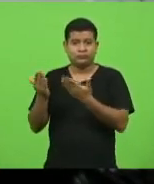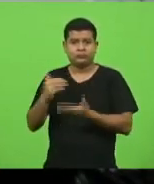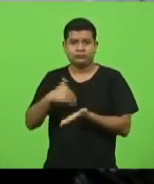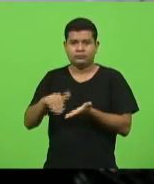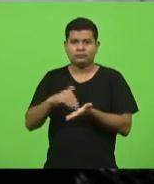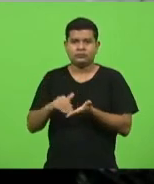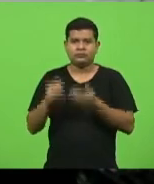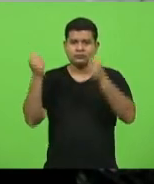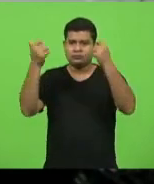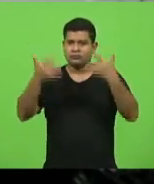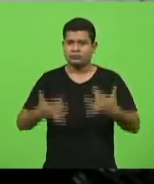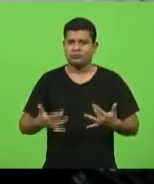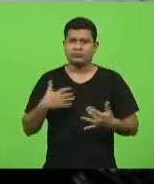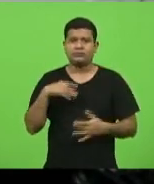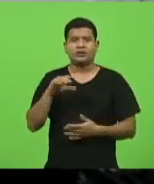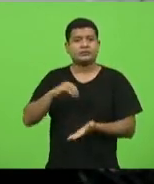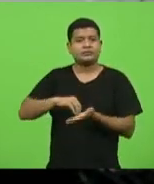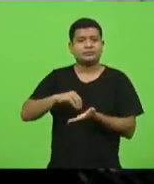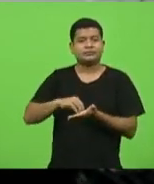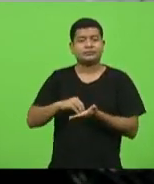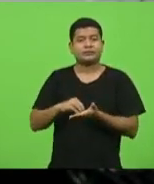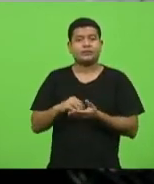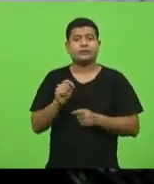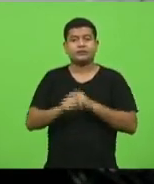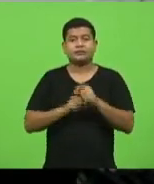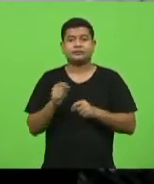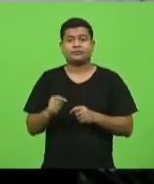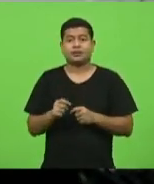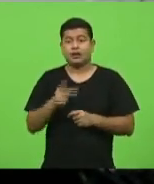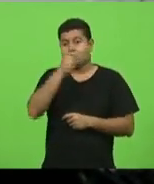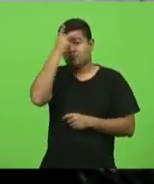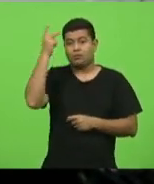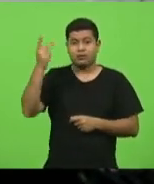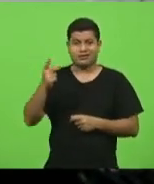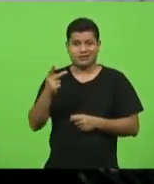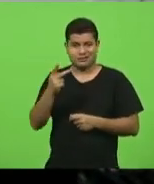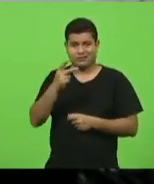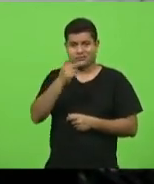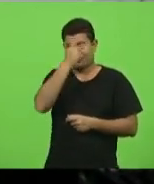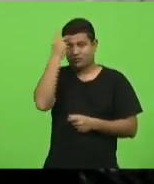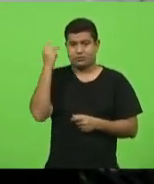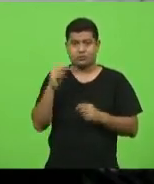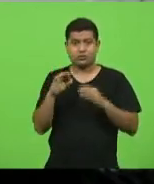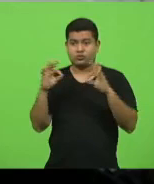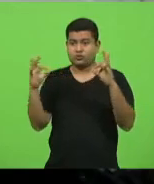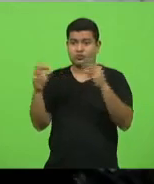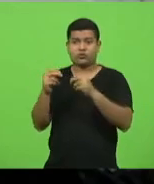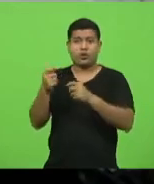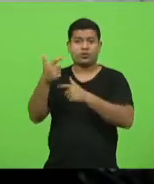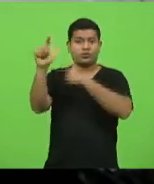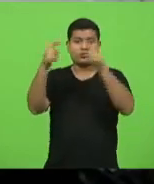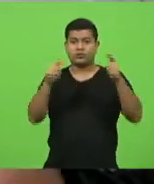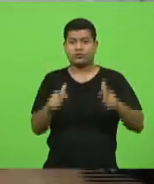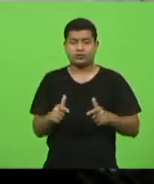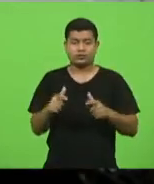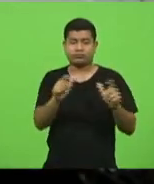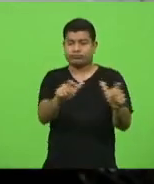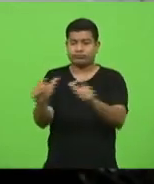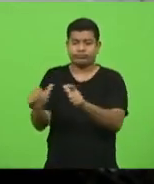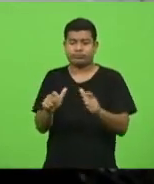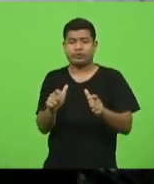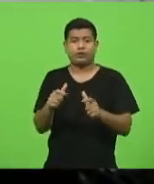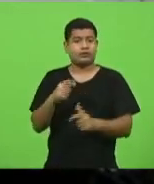não é chamado um processo seletivo amplo, para que as pessoas possam ser contratadas. Precisa de um processo